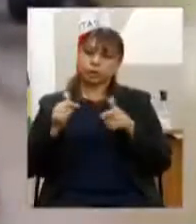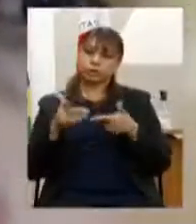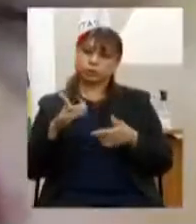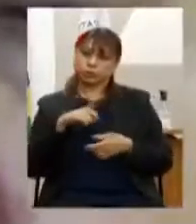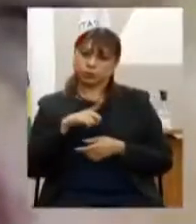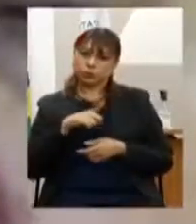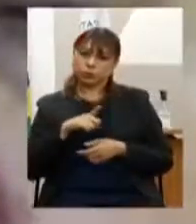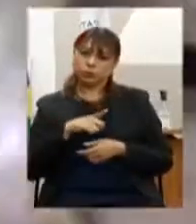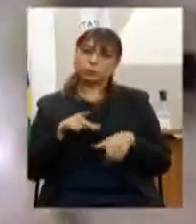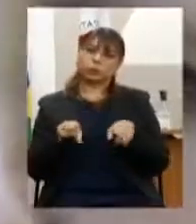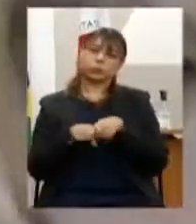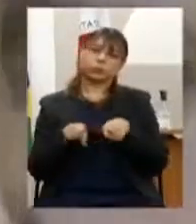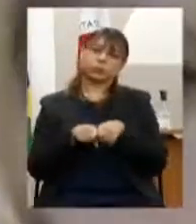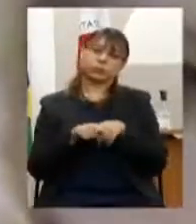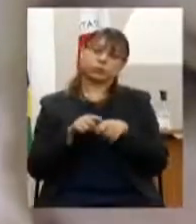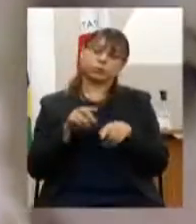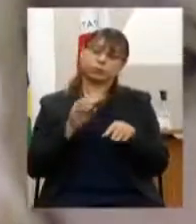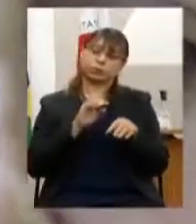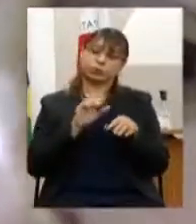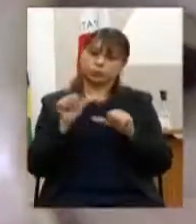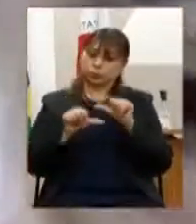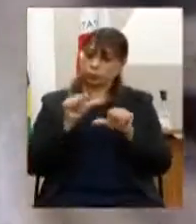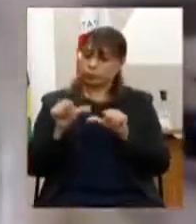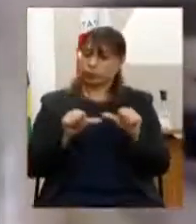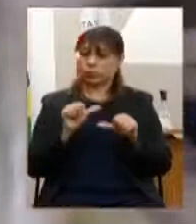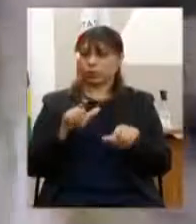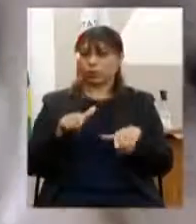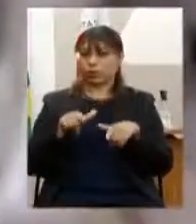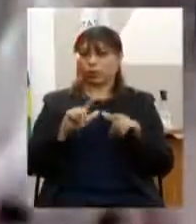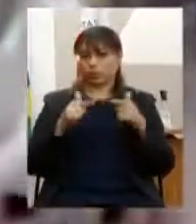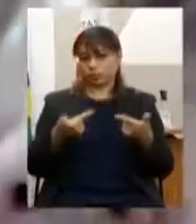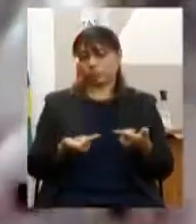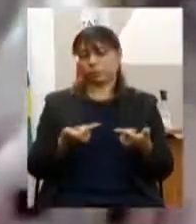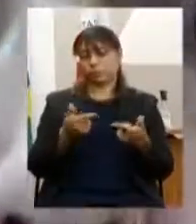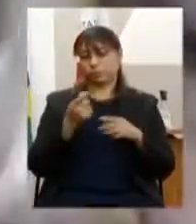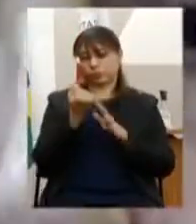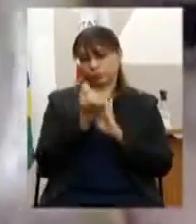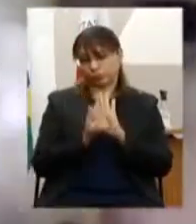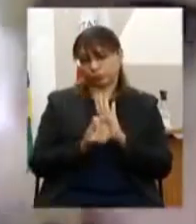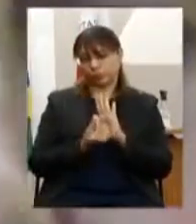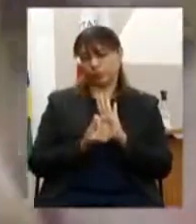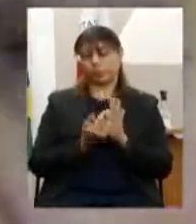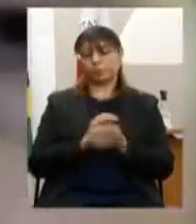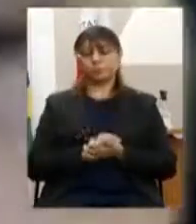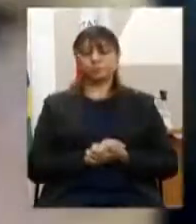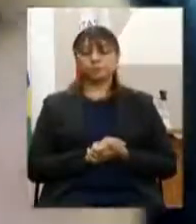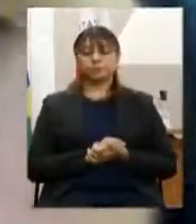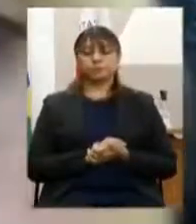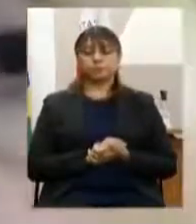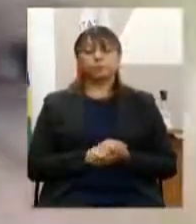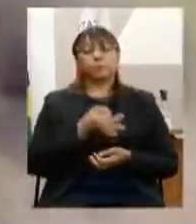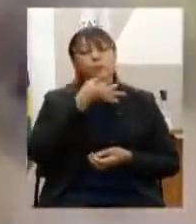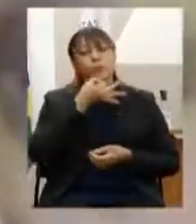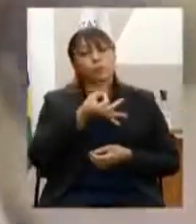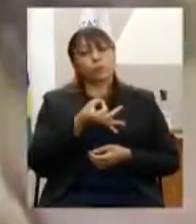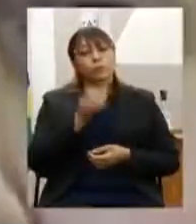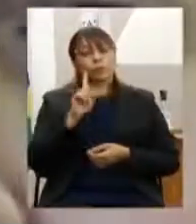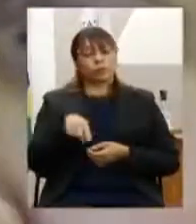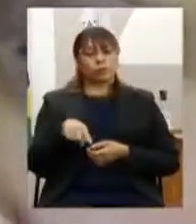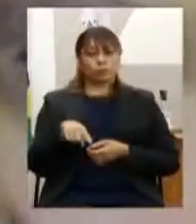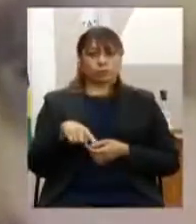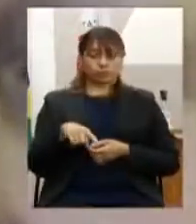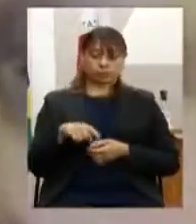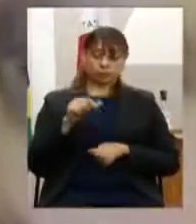ações de uma unidade orçamentária para outra. Bom, uma sugestão é recompor os